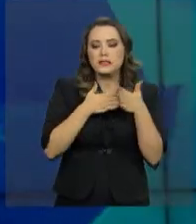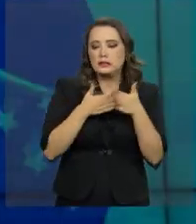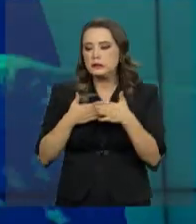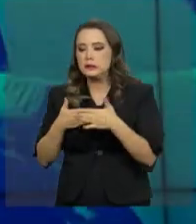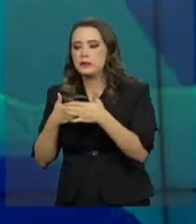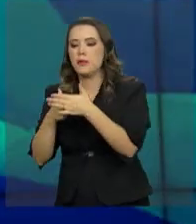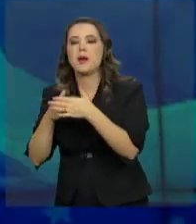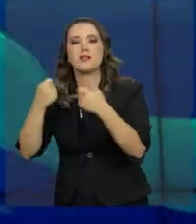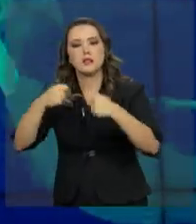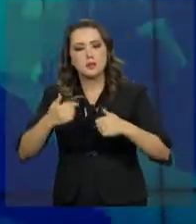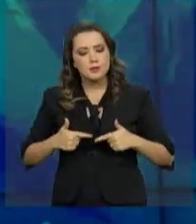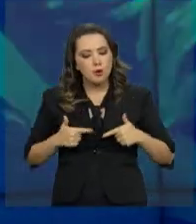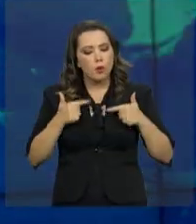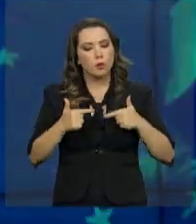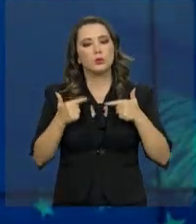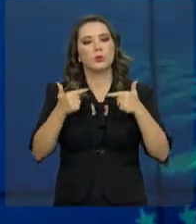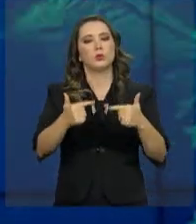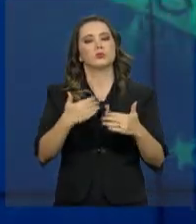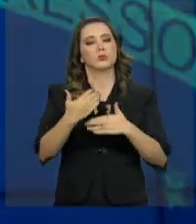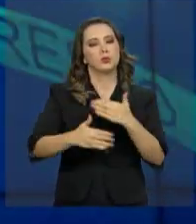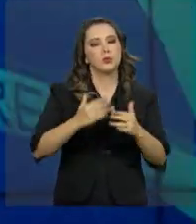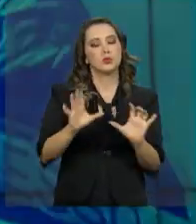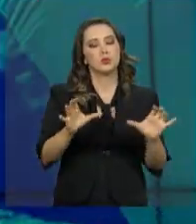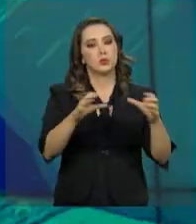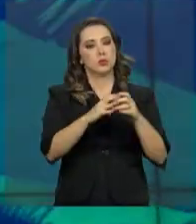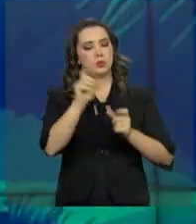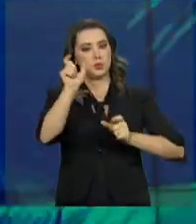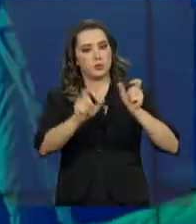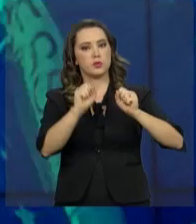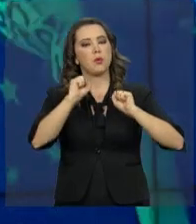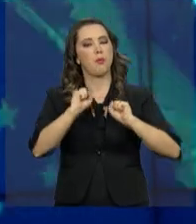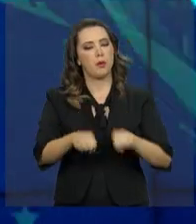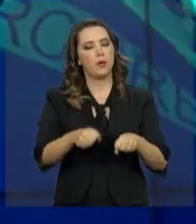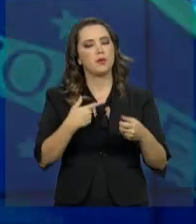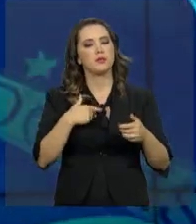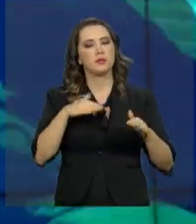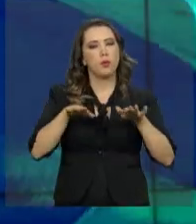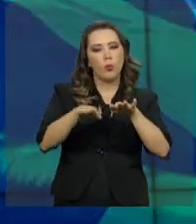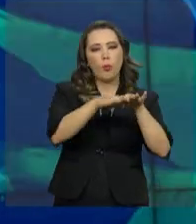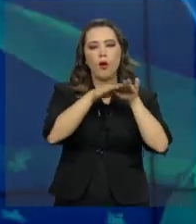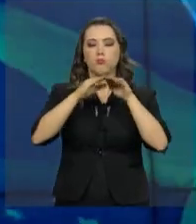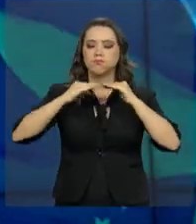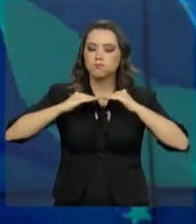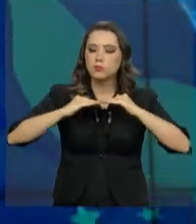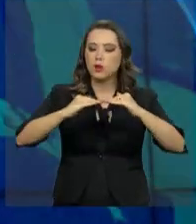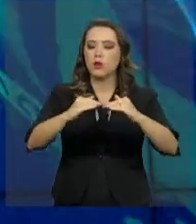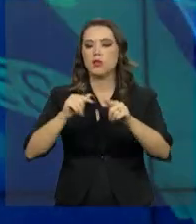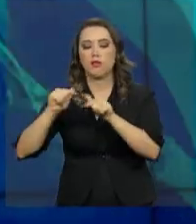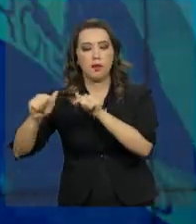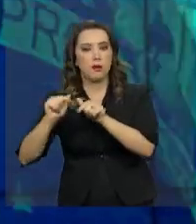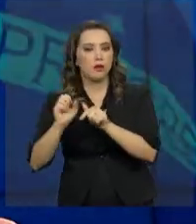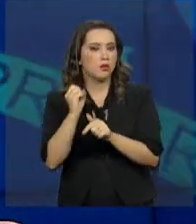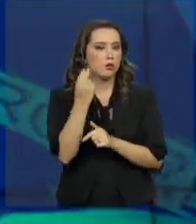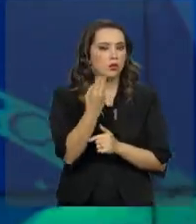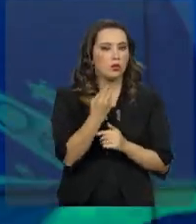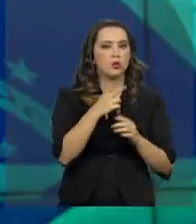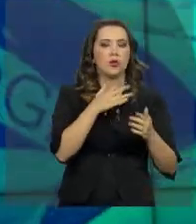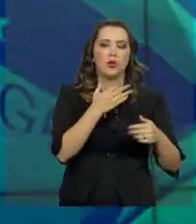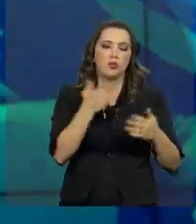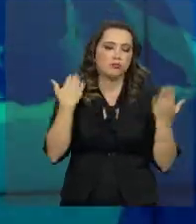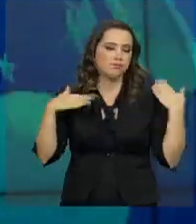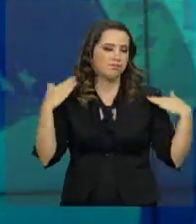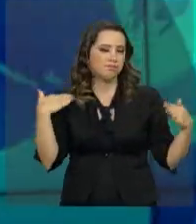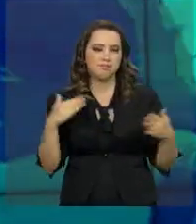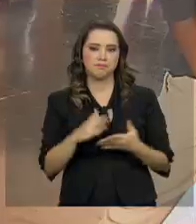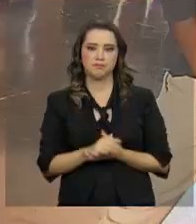precisam ser enfrentadas para que esse grupo de pessoas possa ser tratado com igualdade, seja no ambiente profissional ou nos momentos de